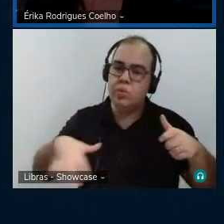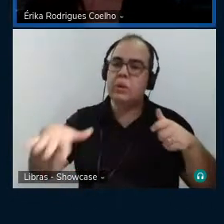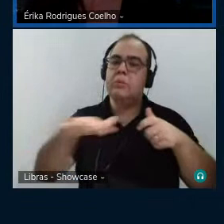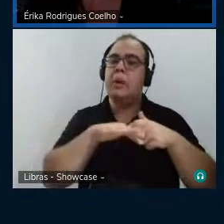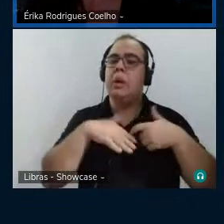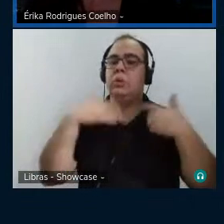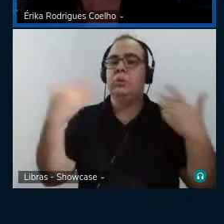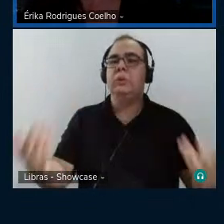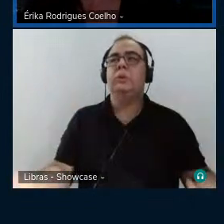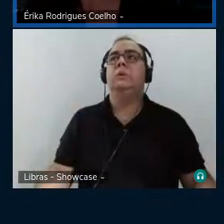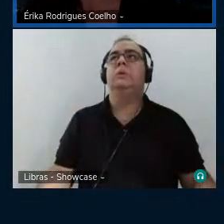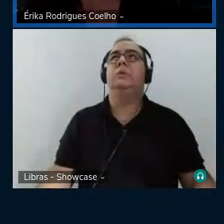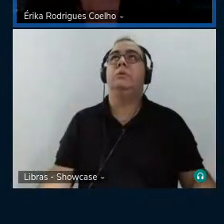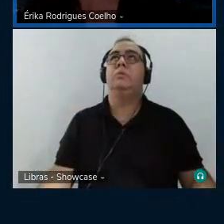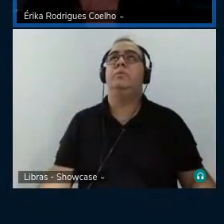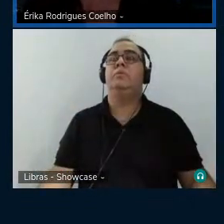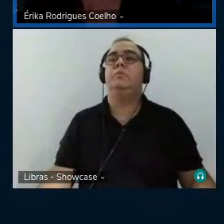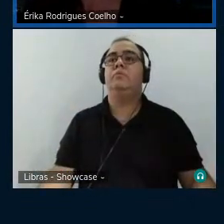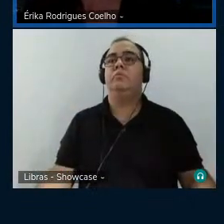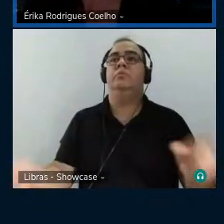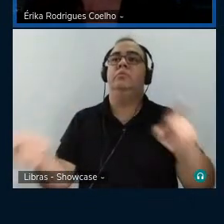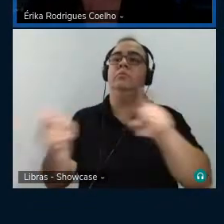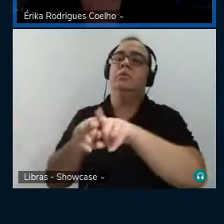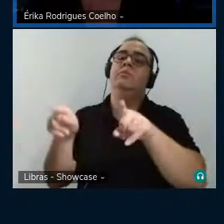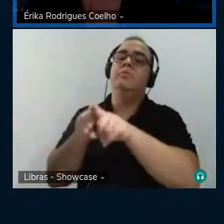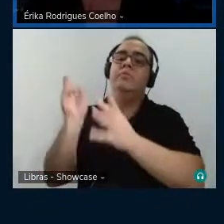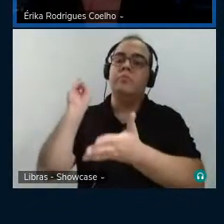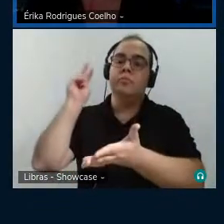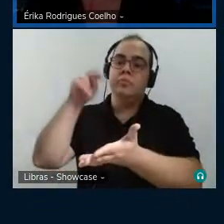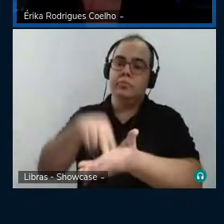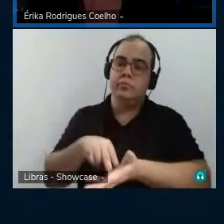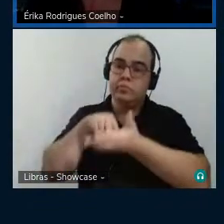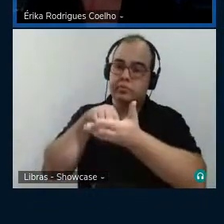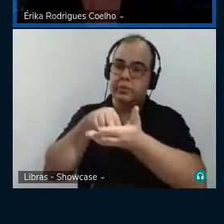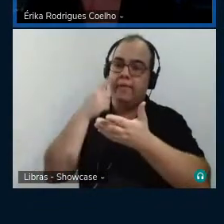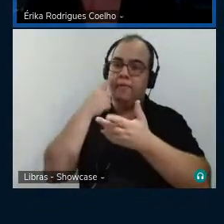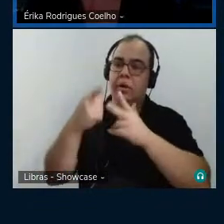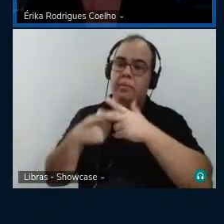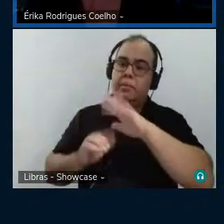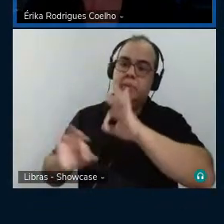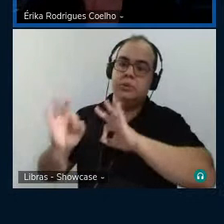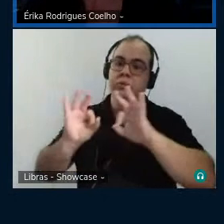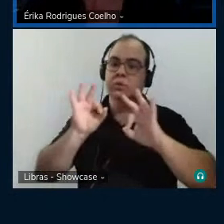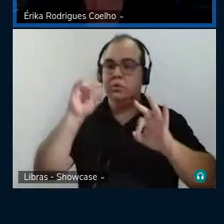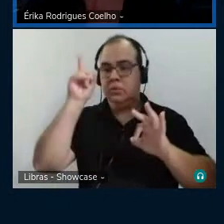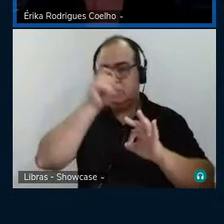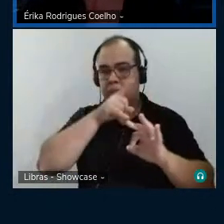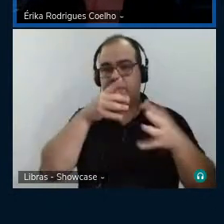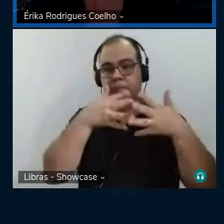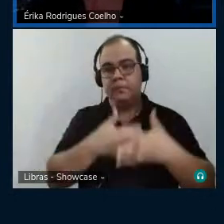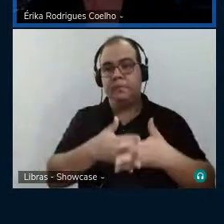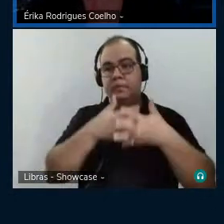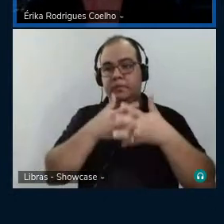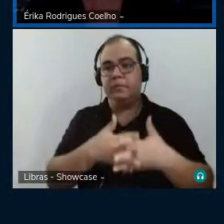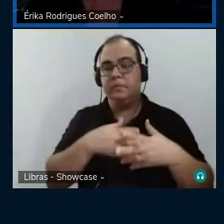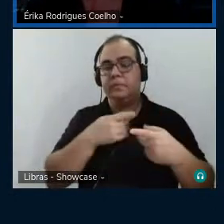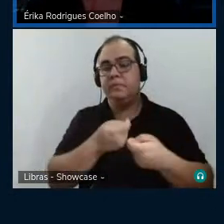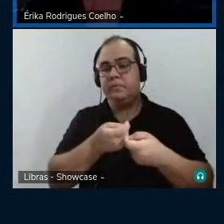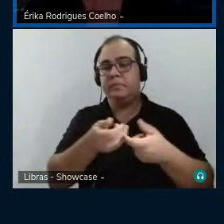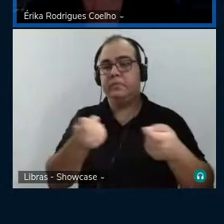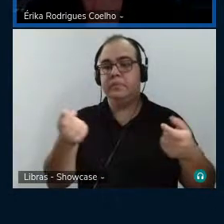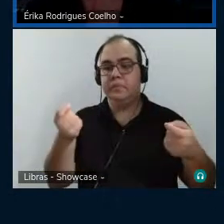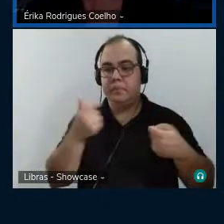E também, quando eles se mantêm lá, a sua manutenção é complicada e são poucas pessoas que conseguem manter esse